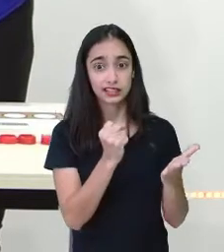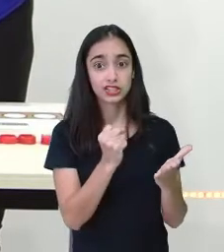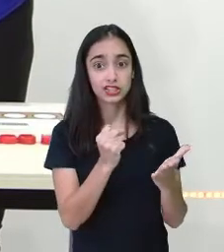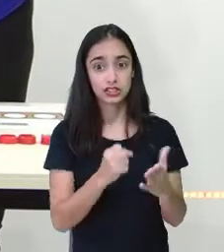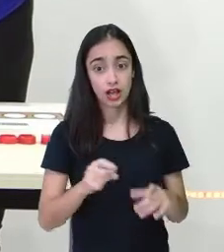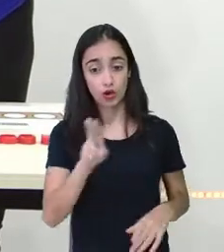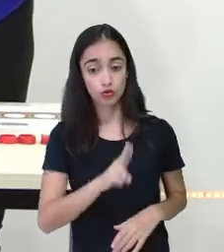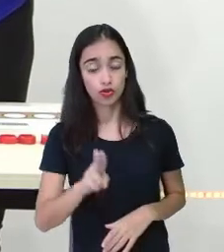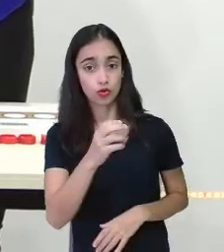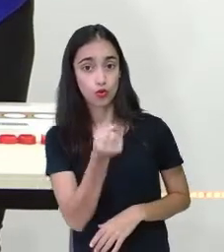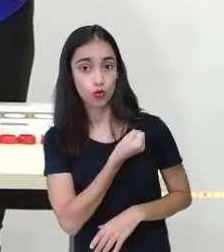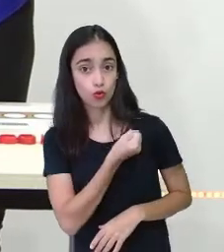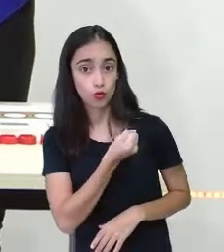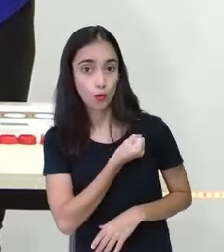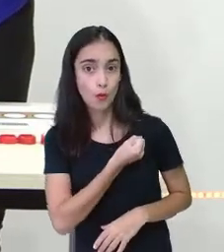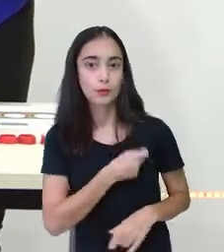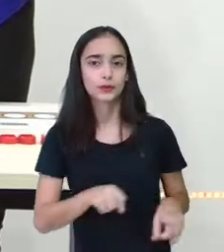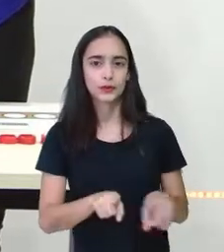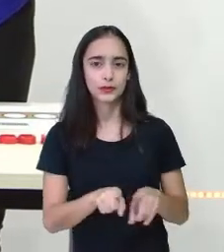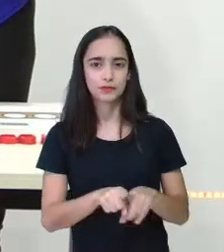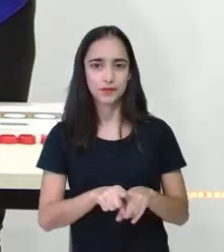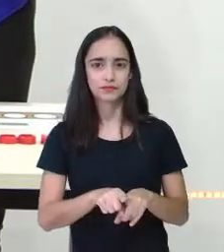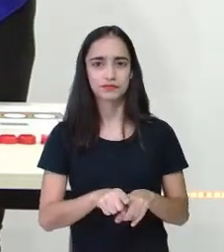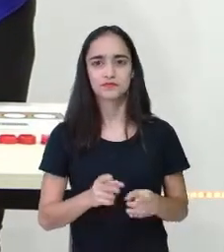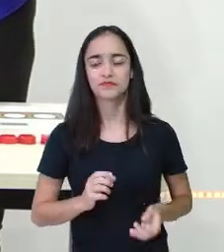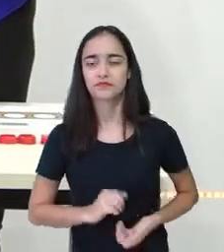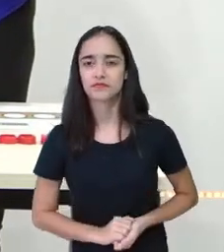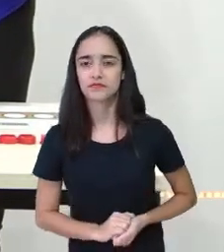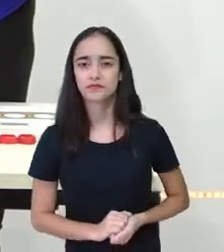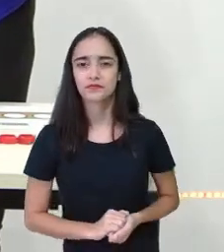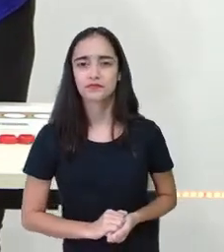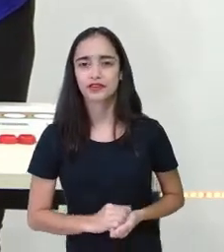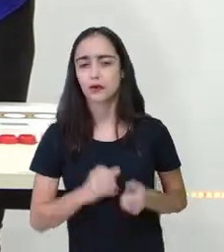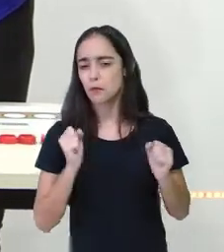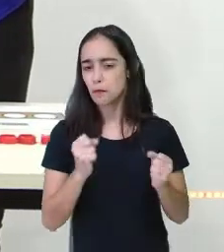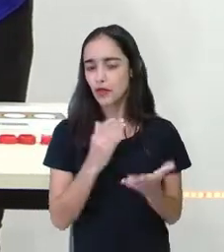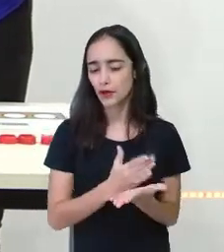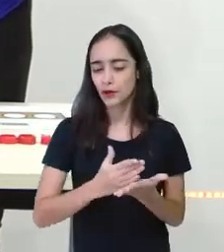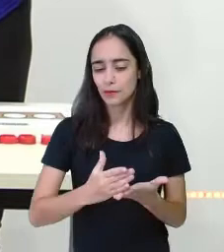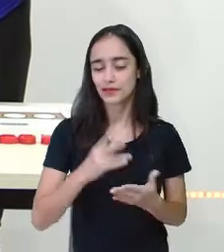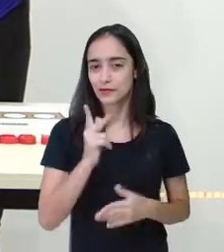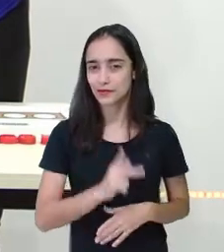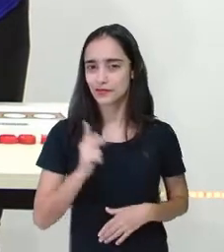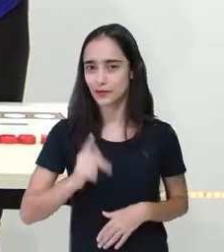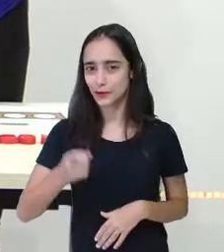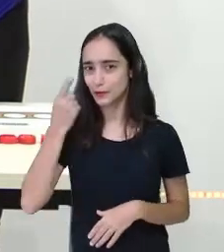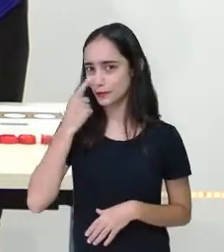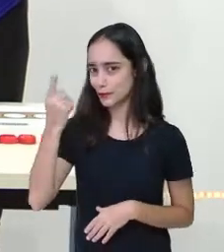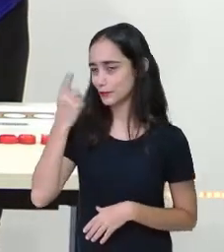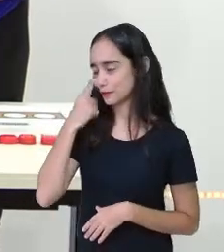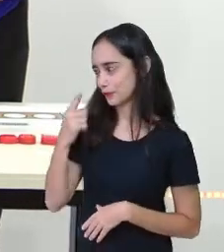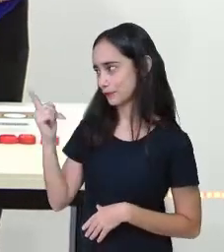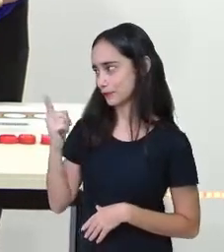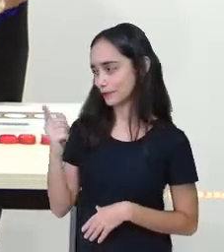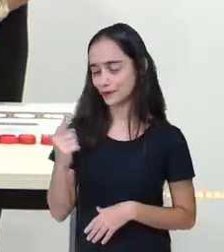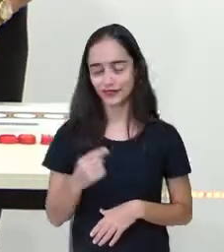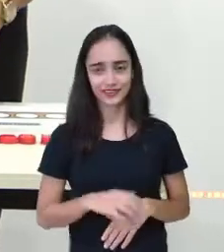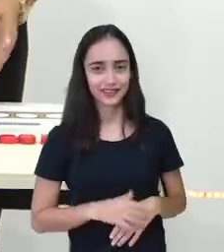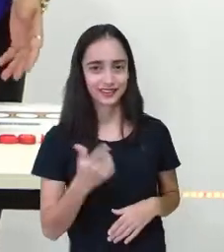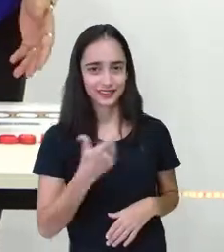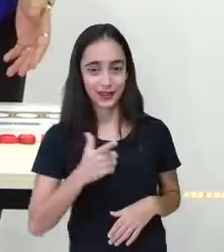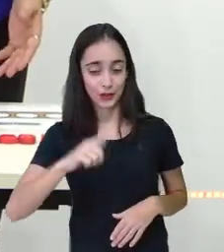também reforçar o seu aprendizado. Pode começar, professora Iris. Ah, olha. Esse não tem ganhador nem perdedor, tá certo?